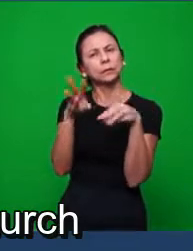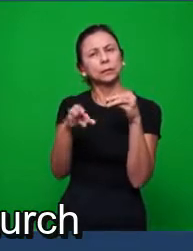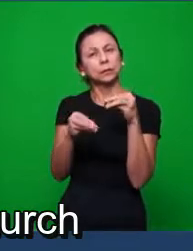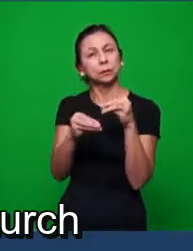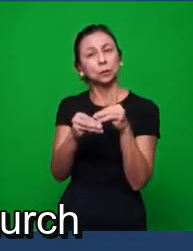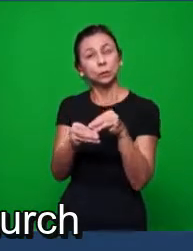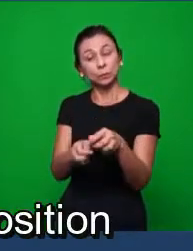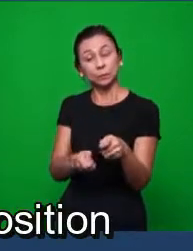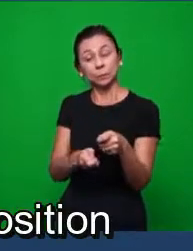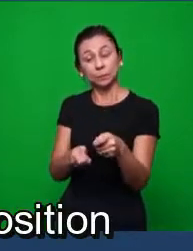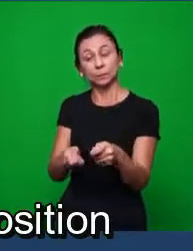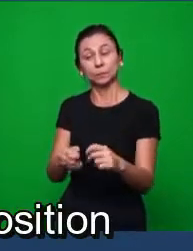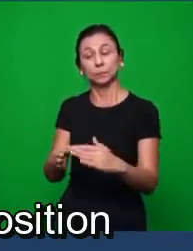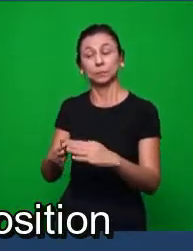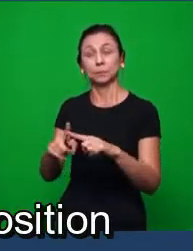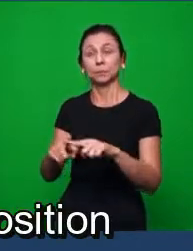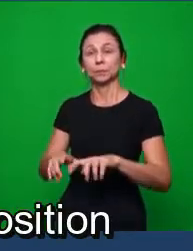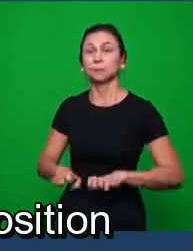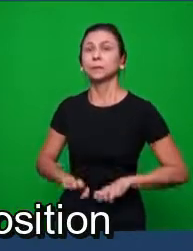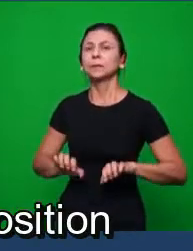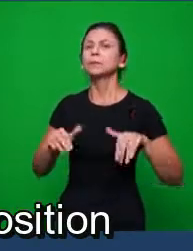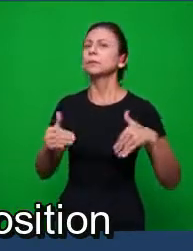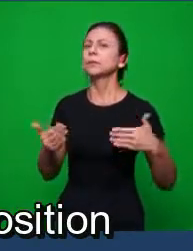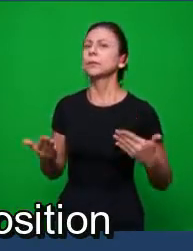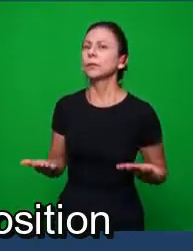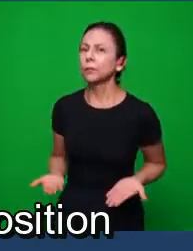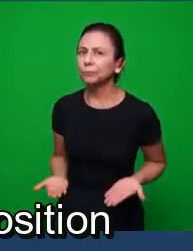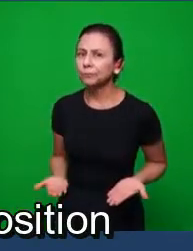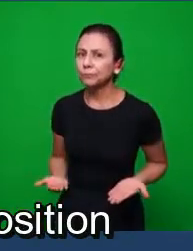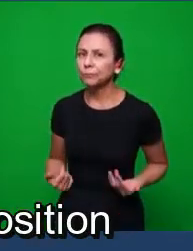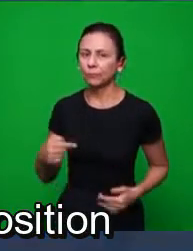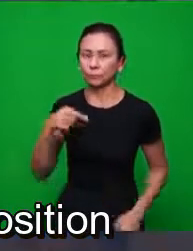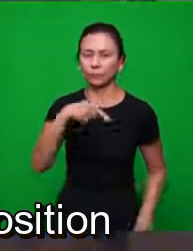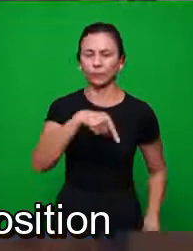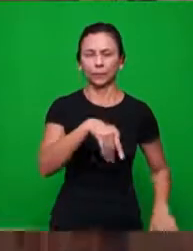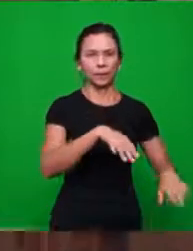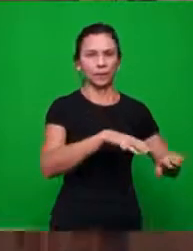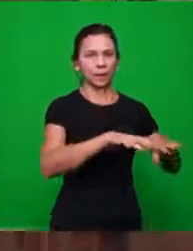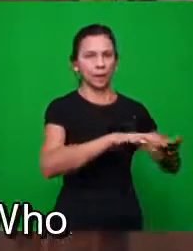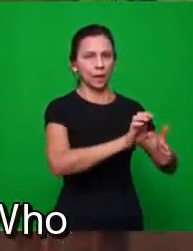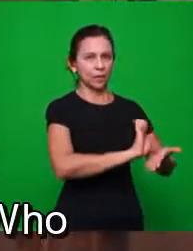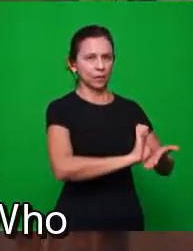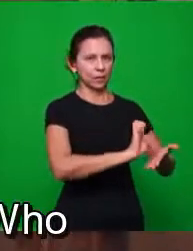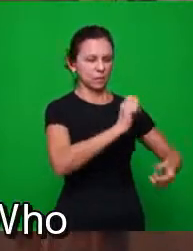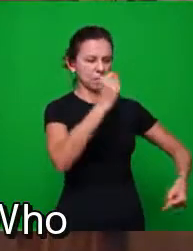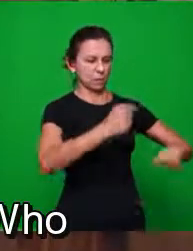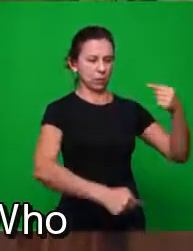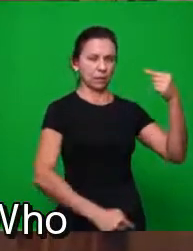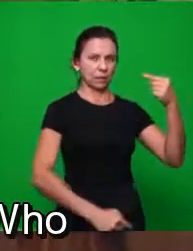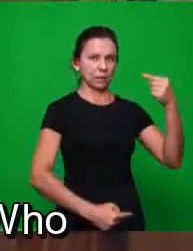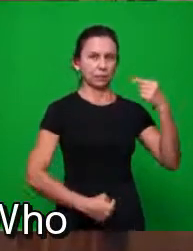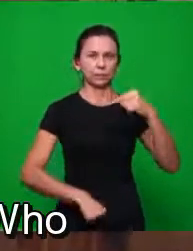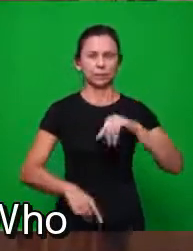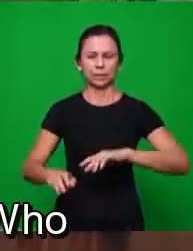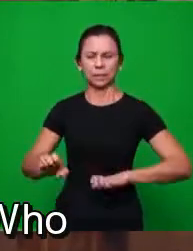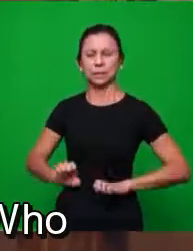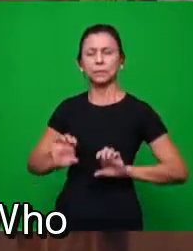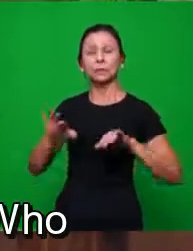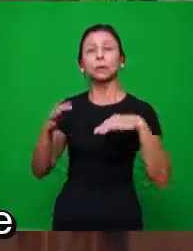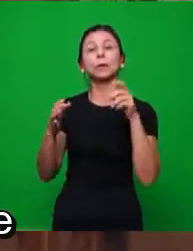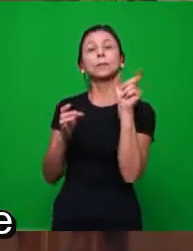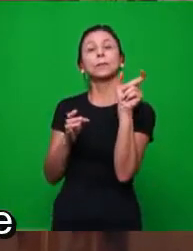perseguição à igreja de Esmirna? A igreja de Éfeso foi oposição. A igreja de Esmirna, qual foi a palavra?